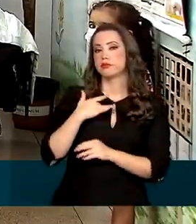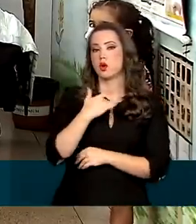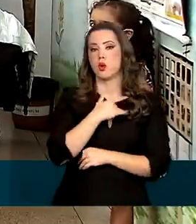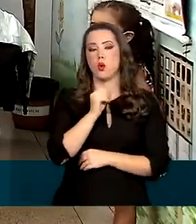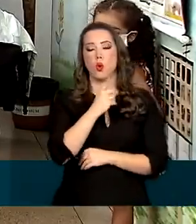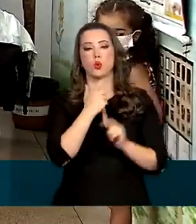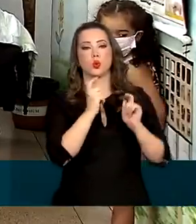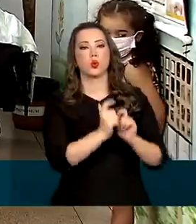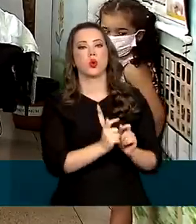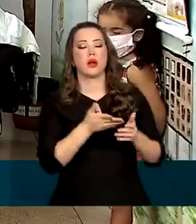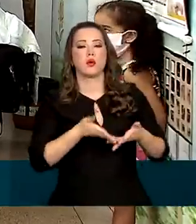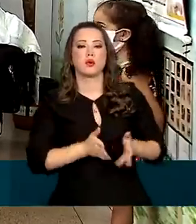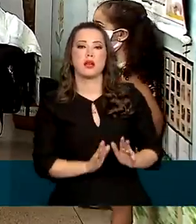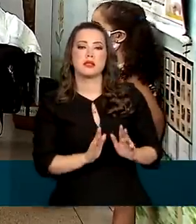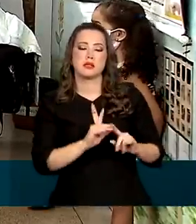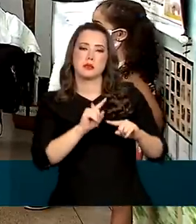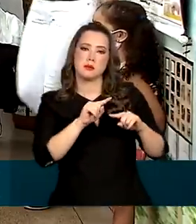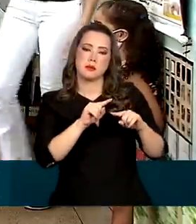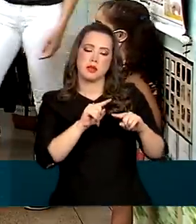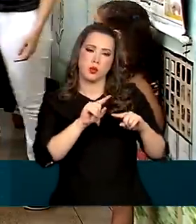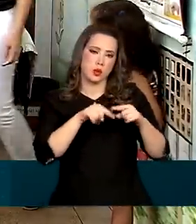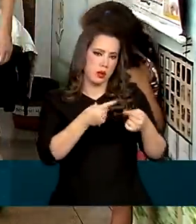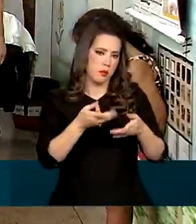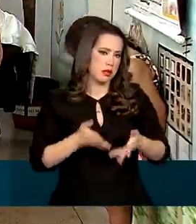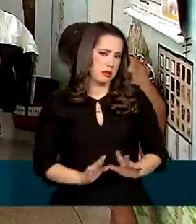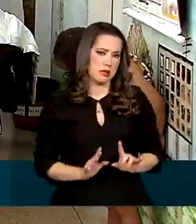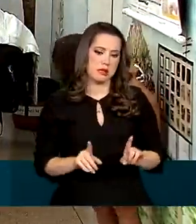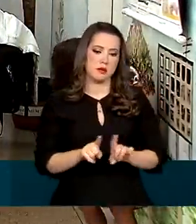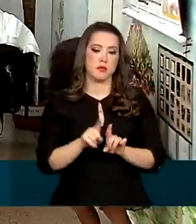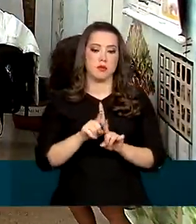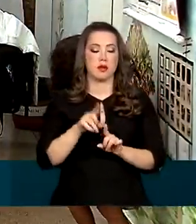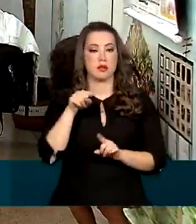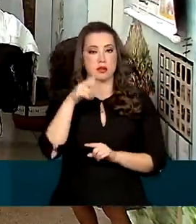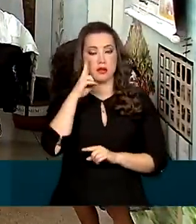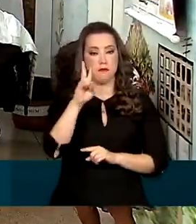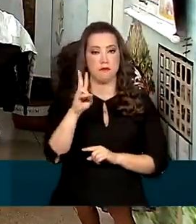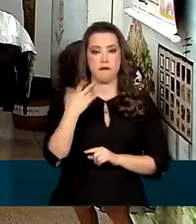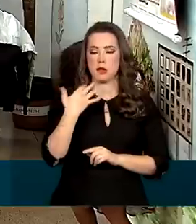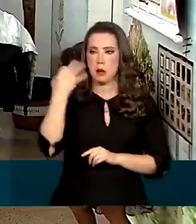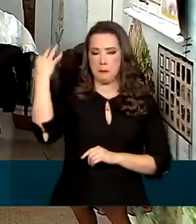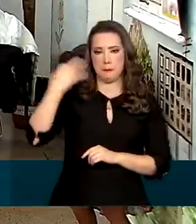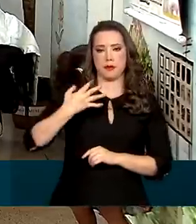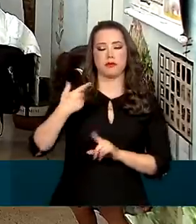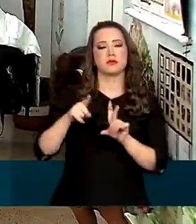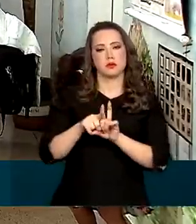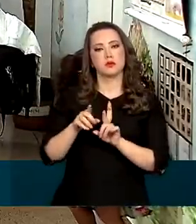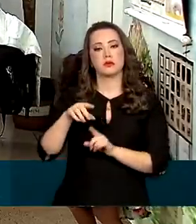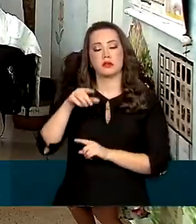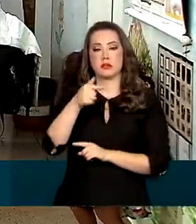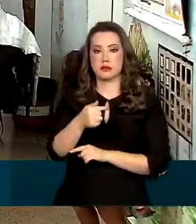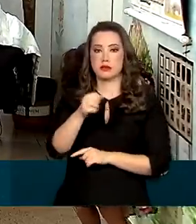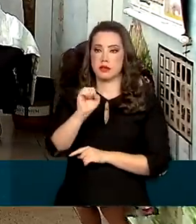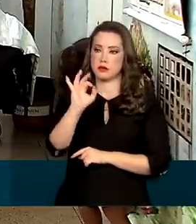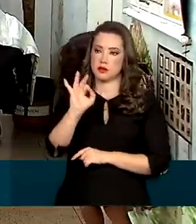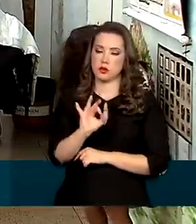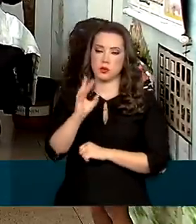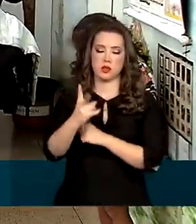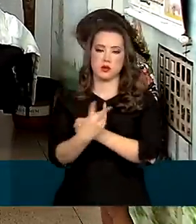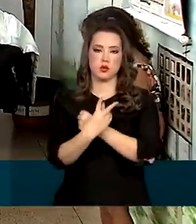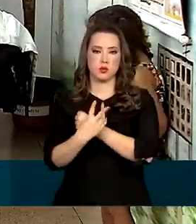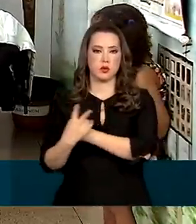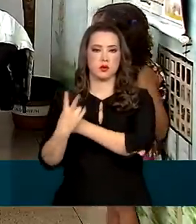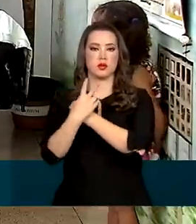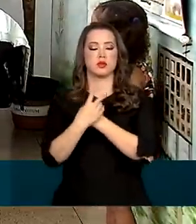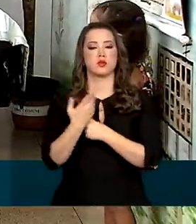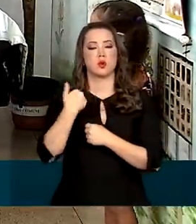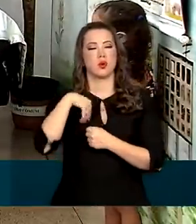maternidade, logo depois do nascimento. E apresenta eficácia alta de cerca de 78% de proteção contra